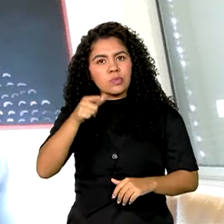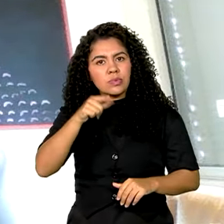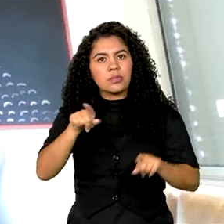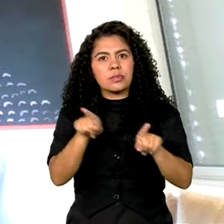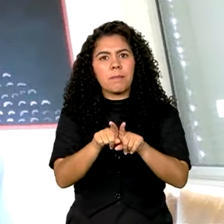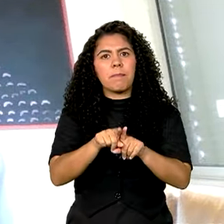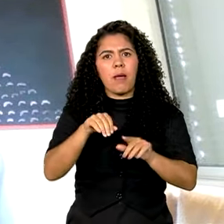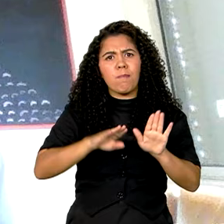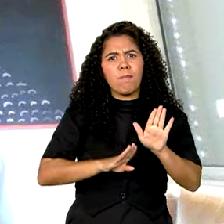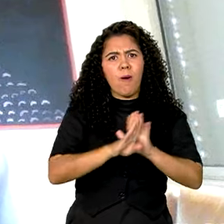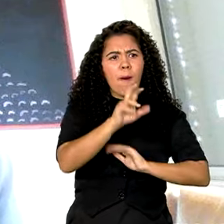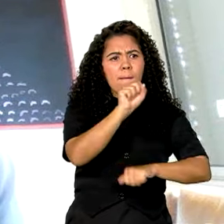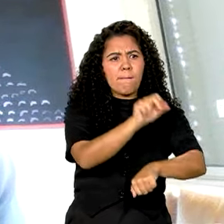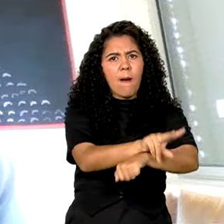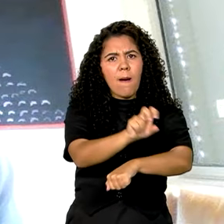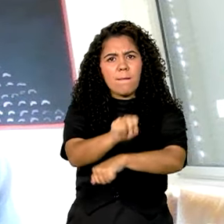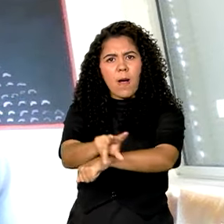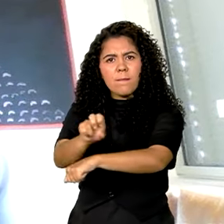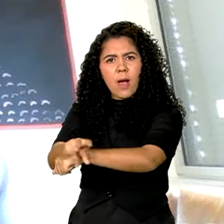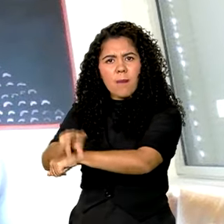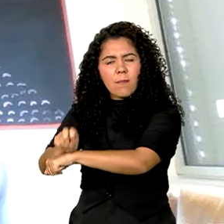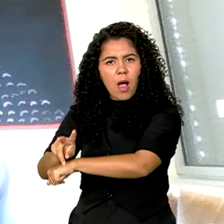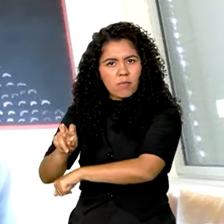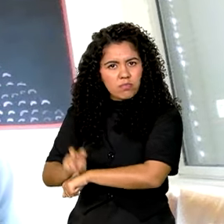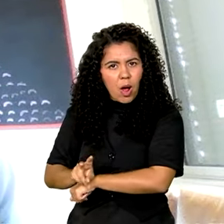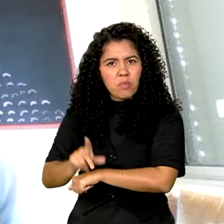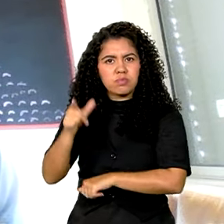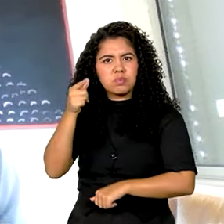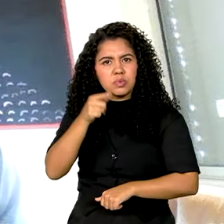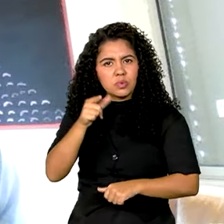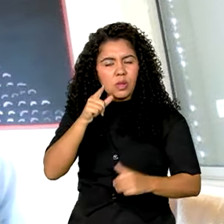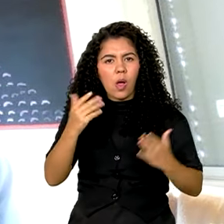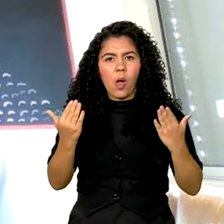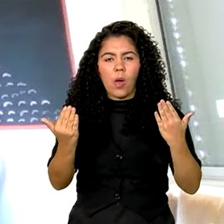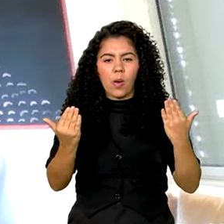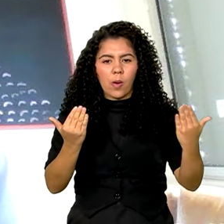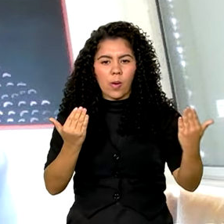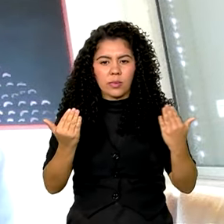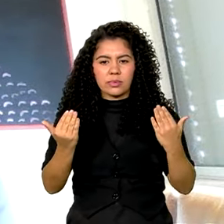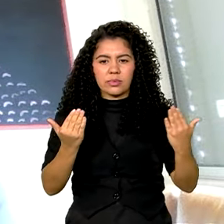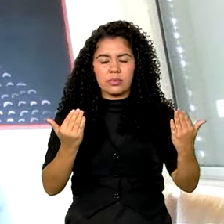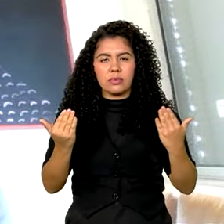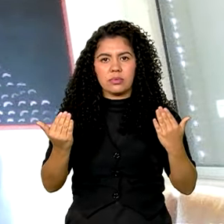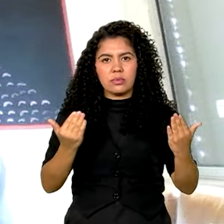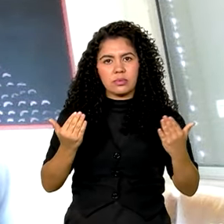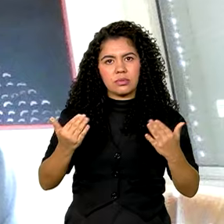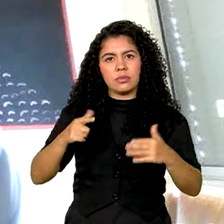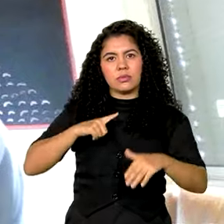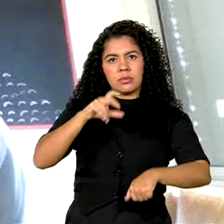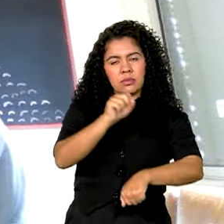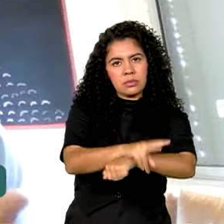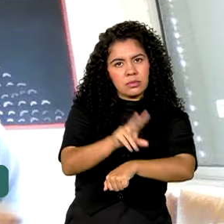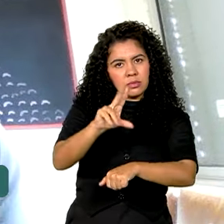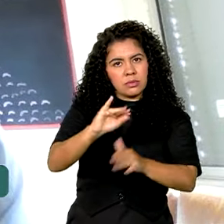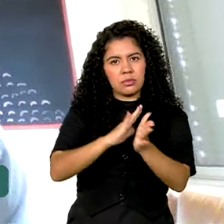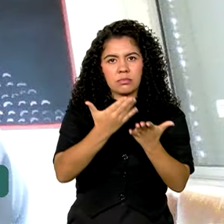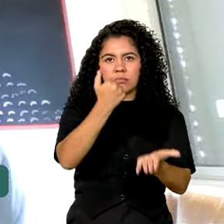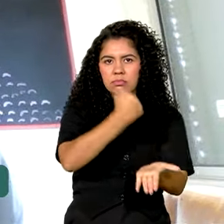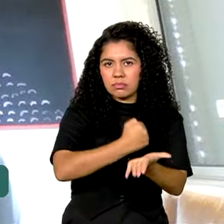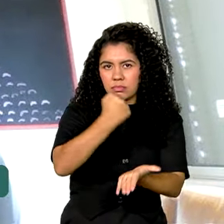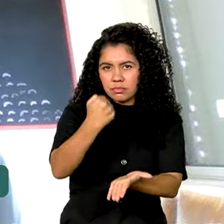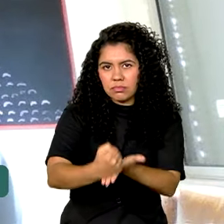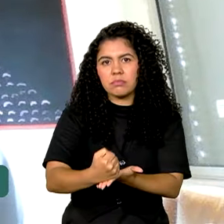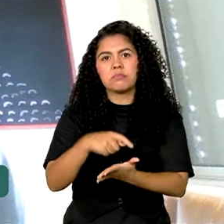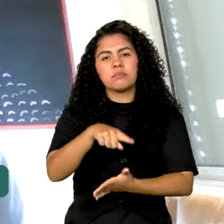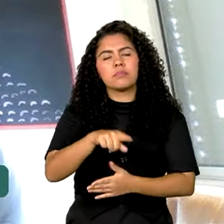vagas, proporcionalmente, acima do nível do que se crescia o crescimento do trabalho informal. Ou seja, a formalidade está ganhando